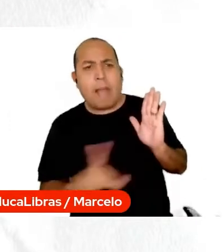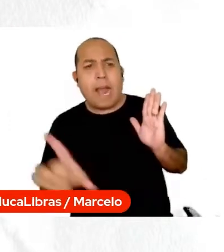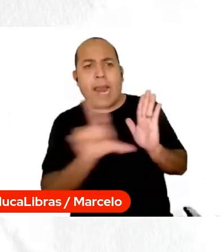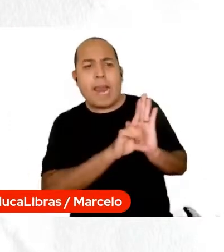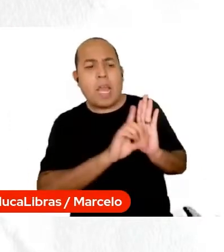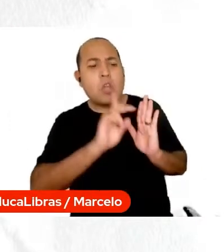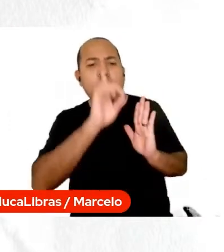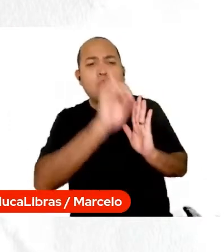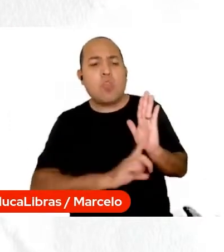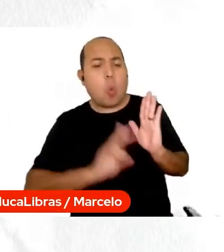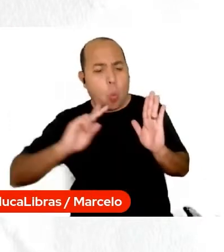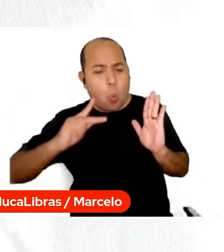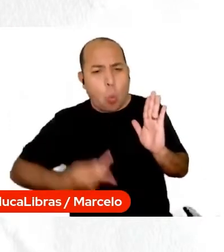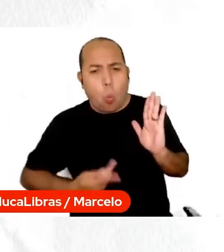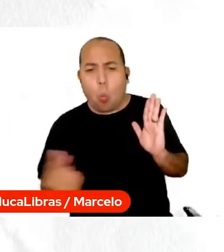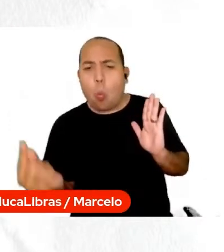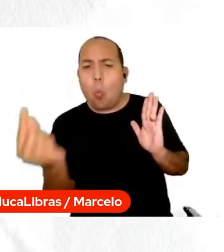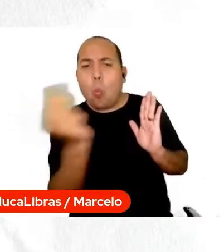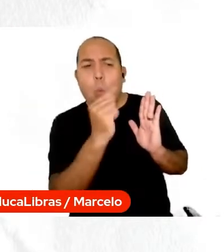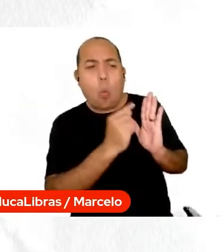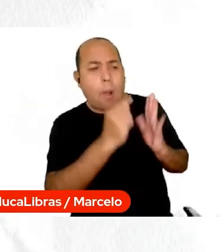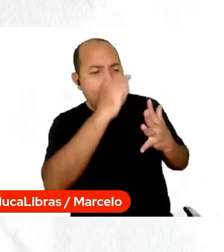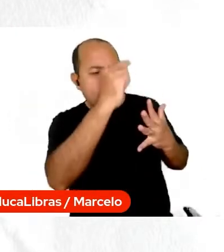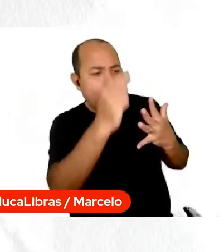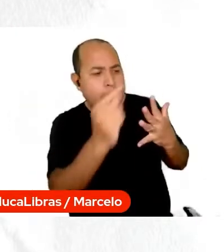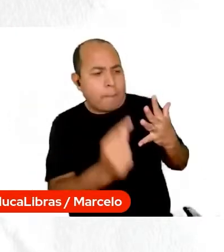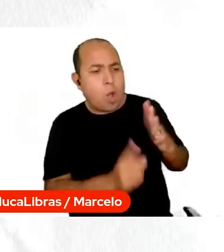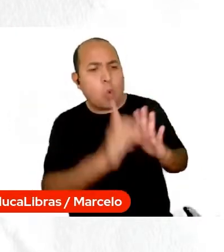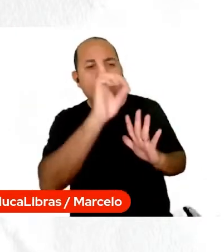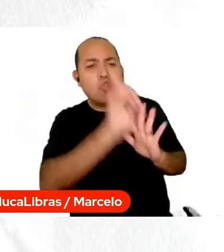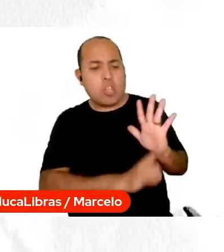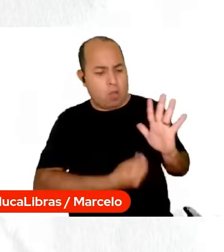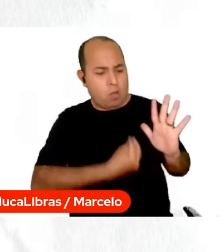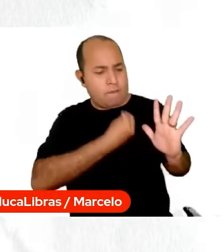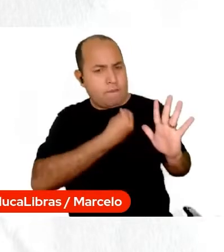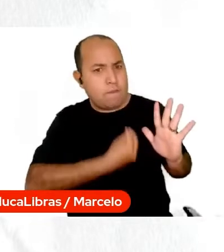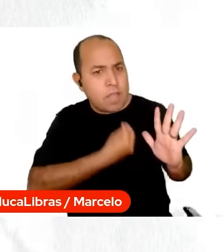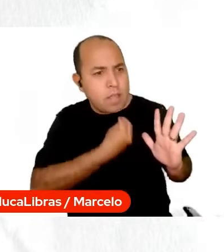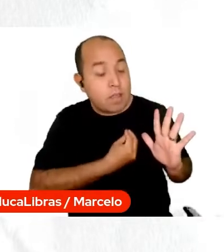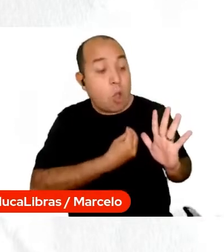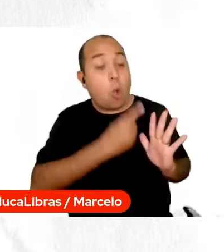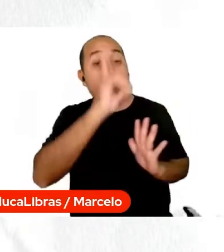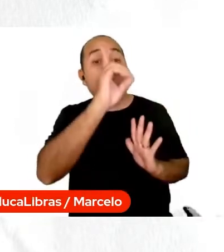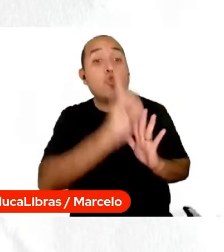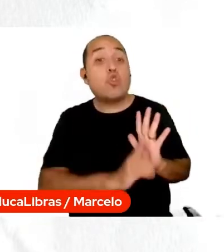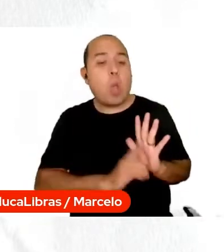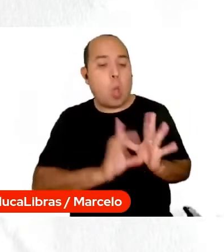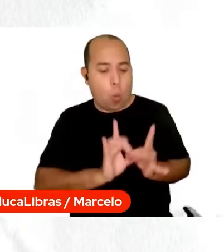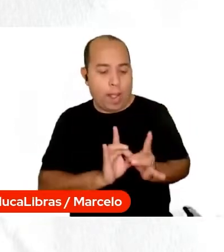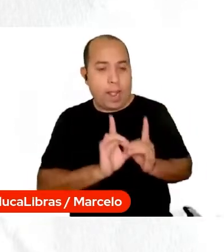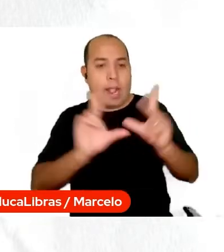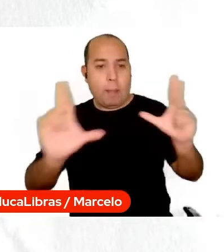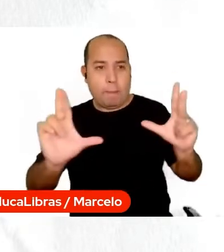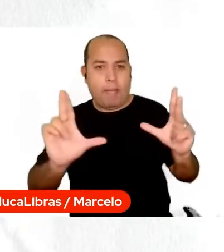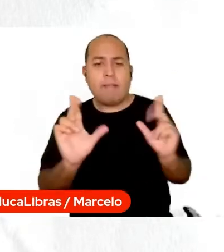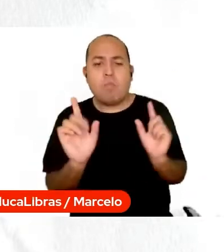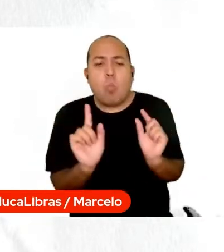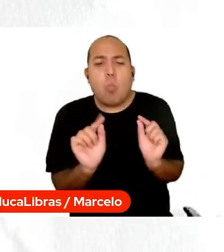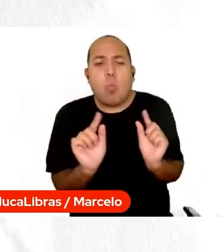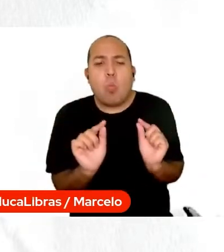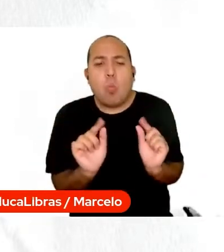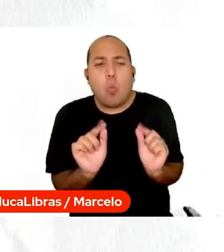ao conhecer o que é o direito à vida, o que é o direito à liberdade, a defesa dos princípios